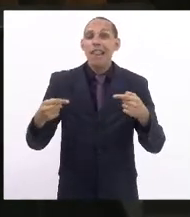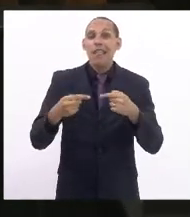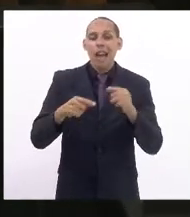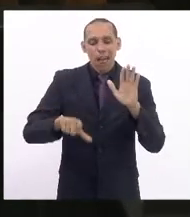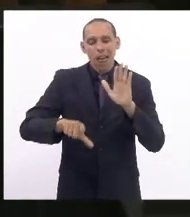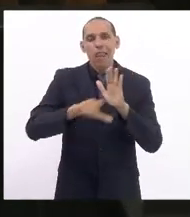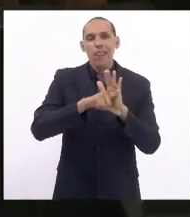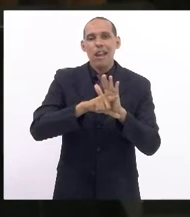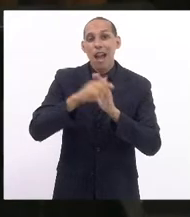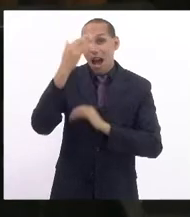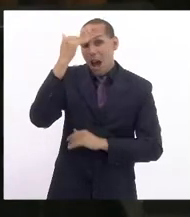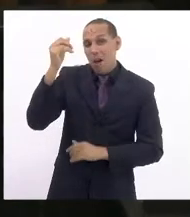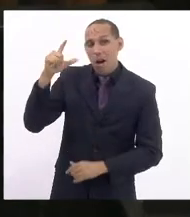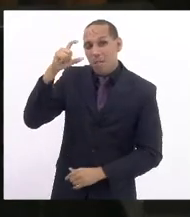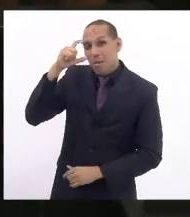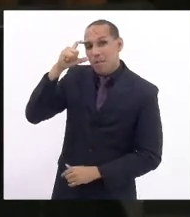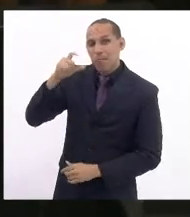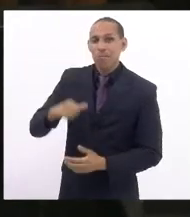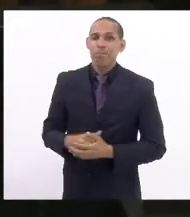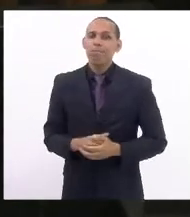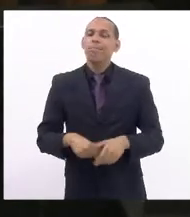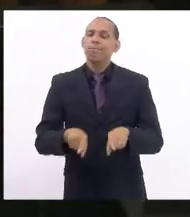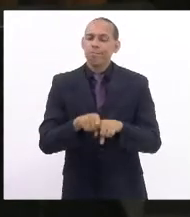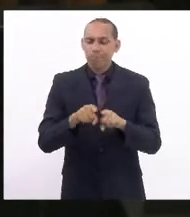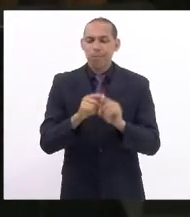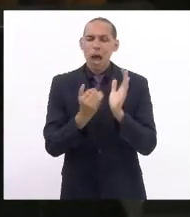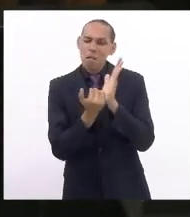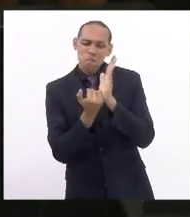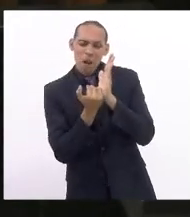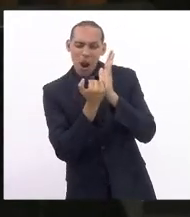Penha também o é.